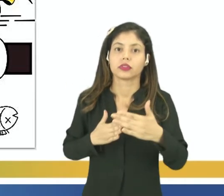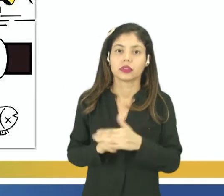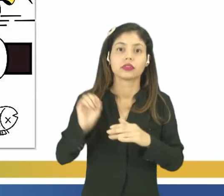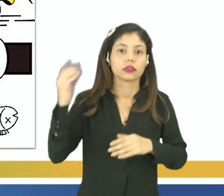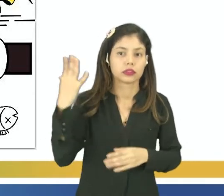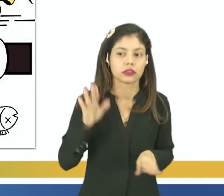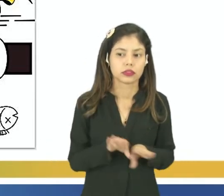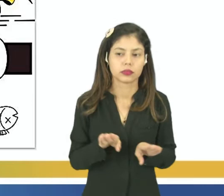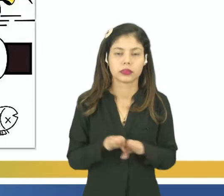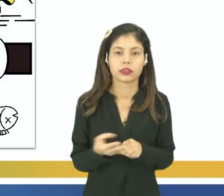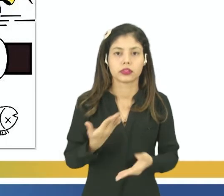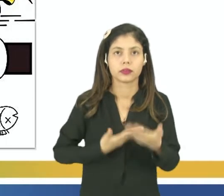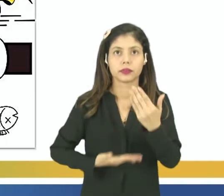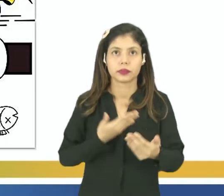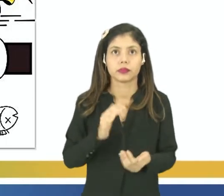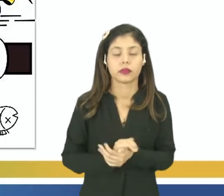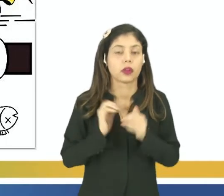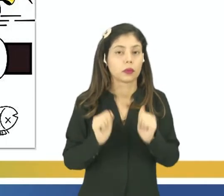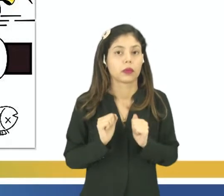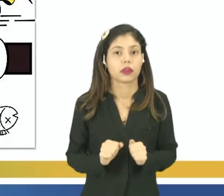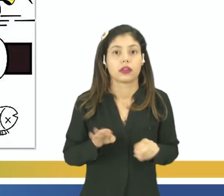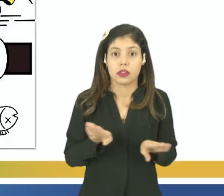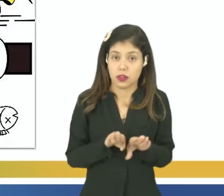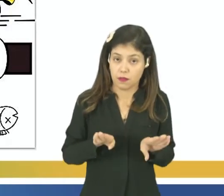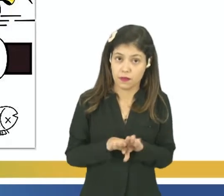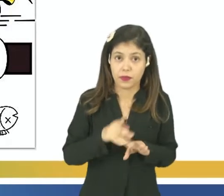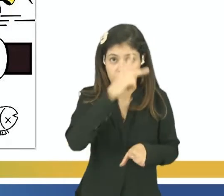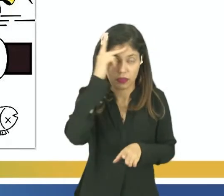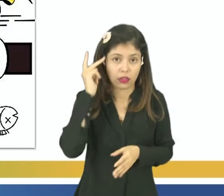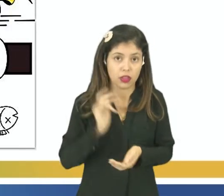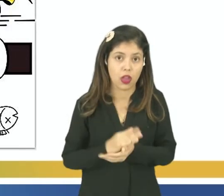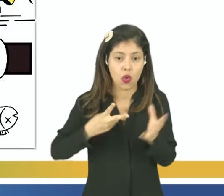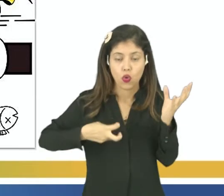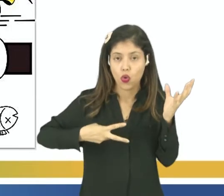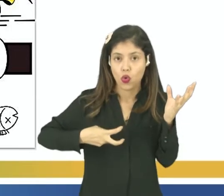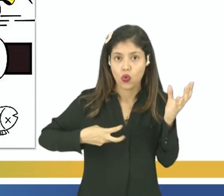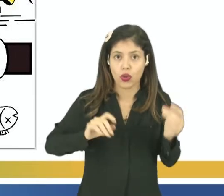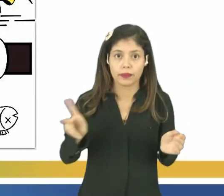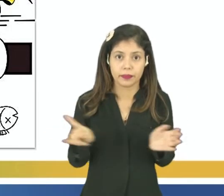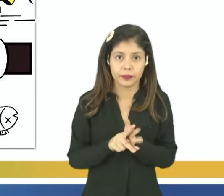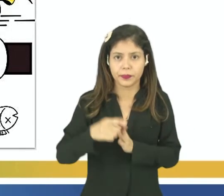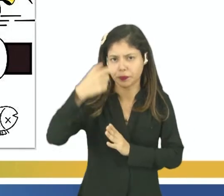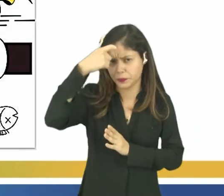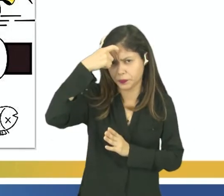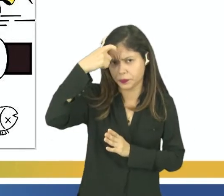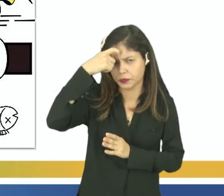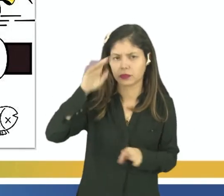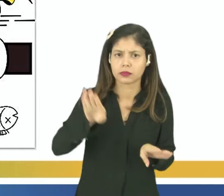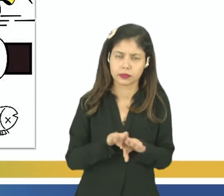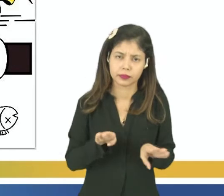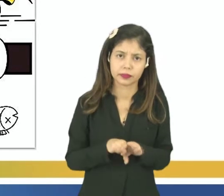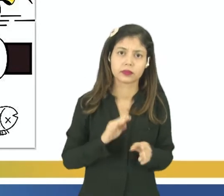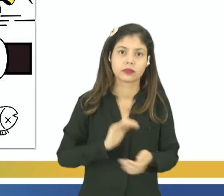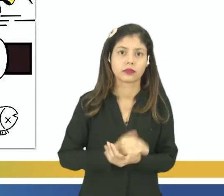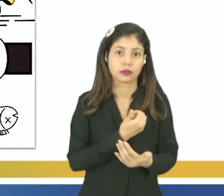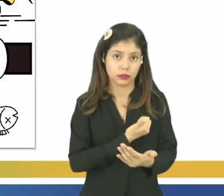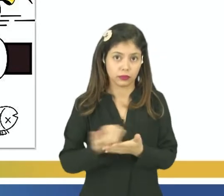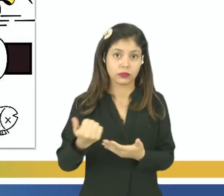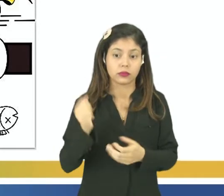acontecer em relação a isso. Pode ser que as pessoas pudessem ter um consumo mais consciente, que elas fizessem também ações de